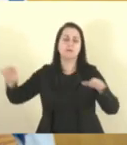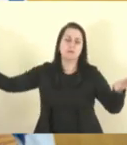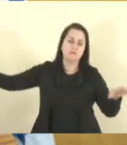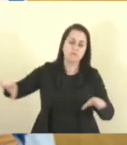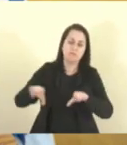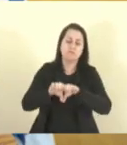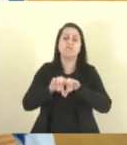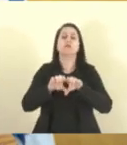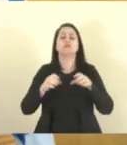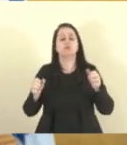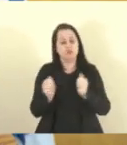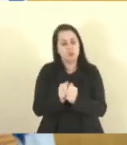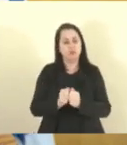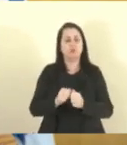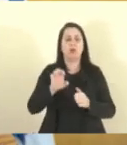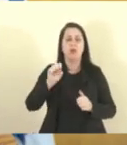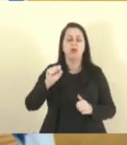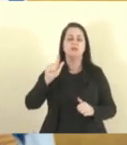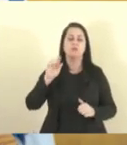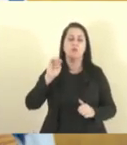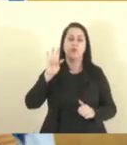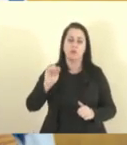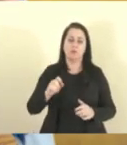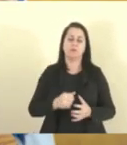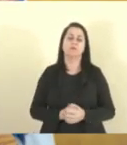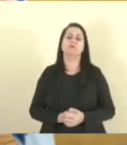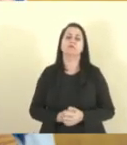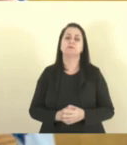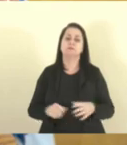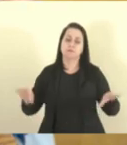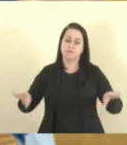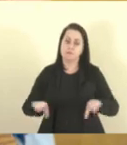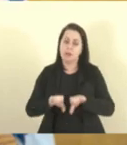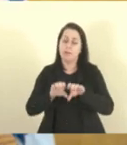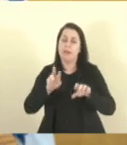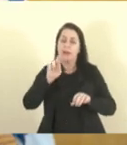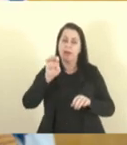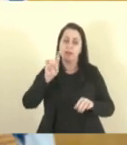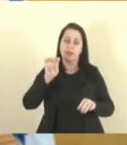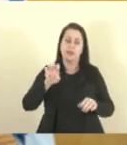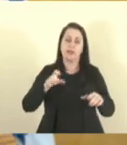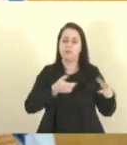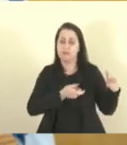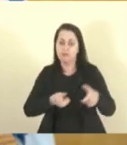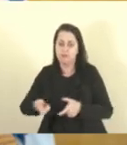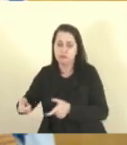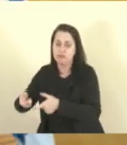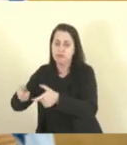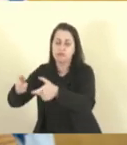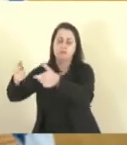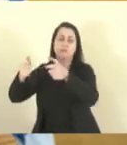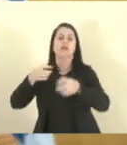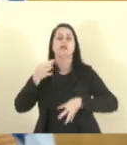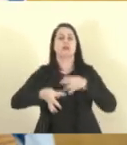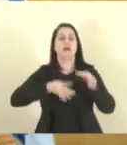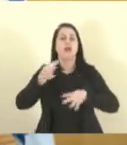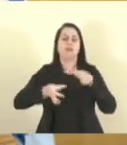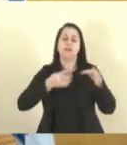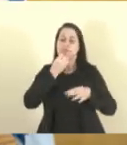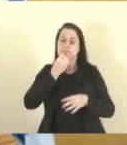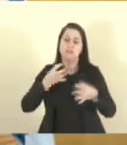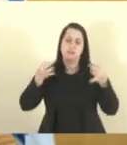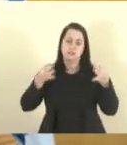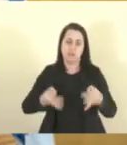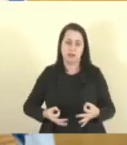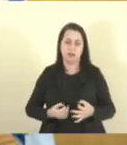a água seja realmente e o esgoto seja também ligado à rede para que seja feito o devido tratamento. Nós temos